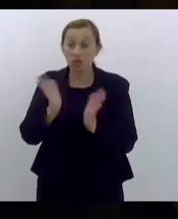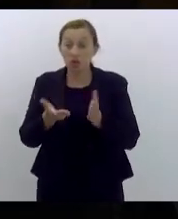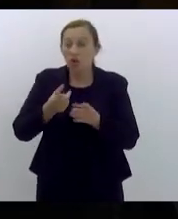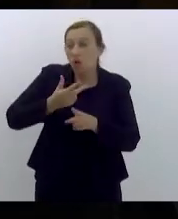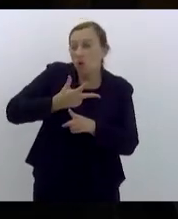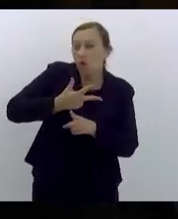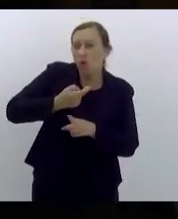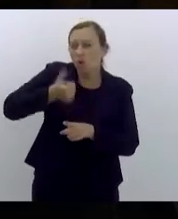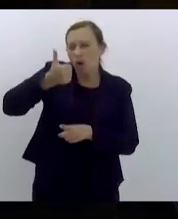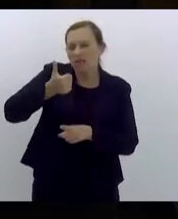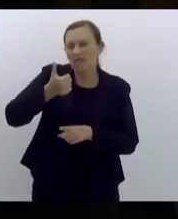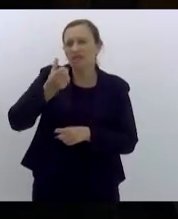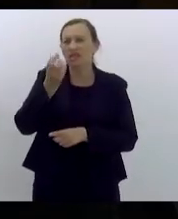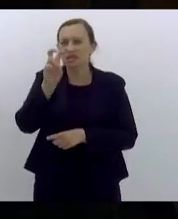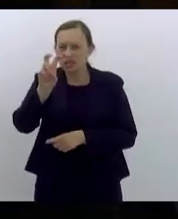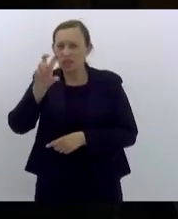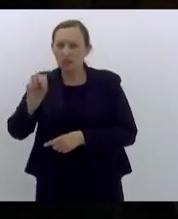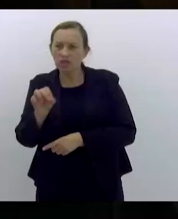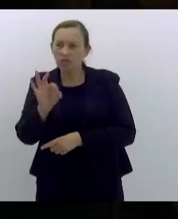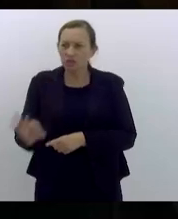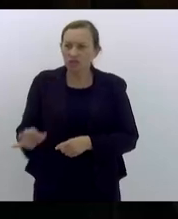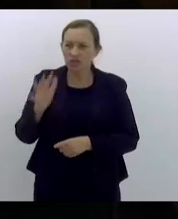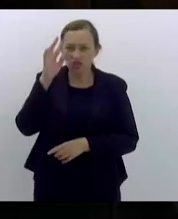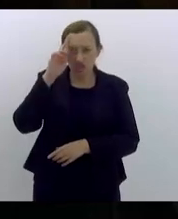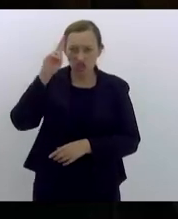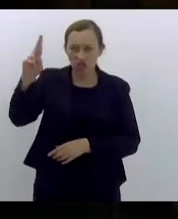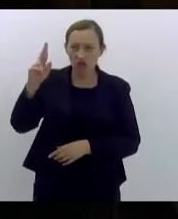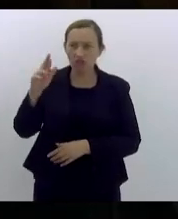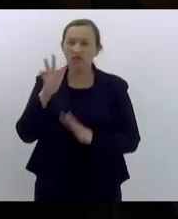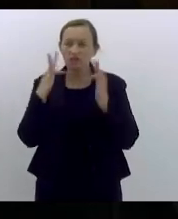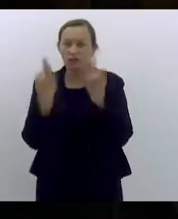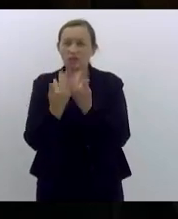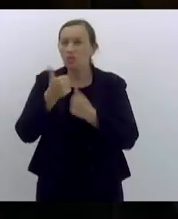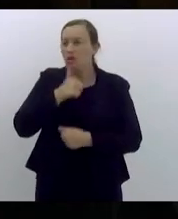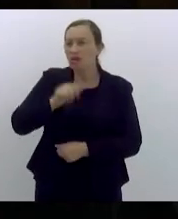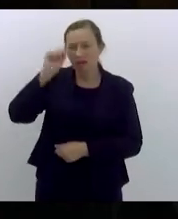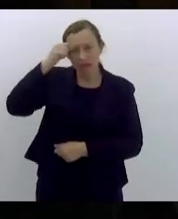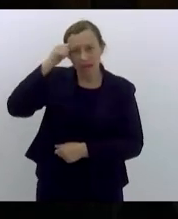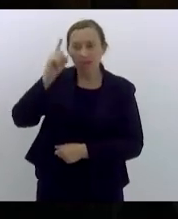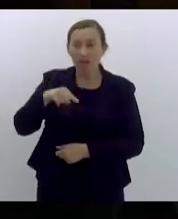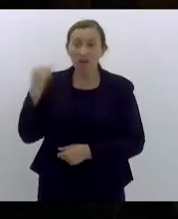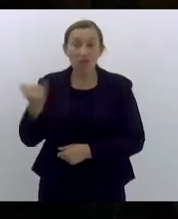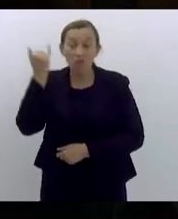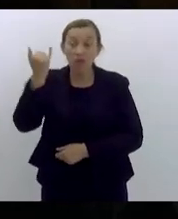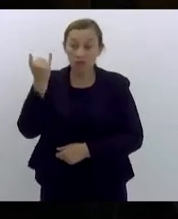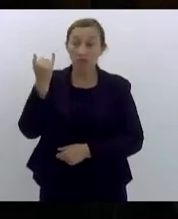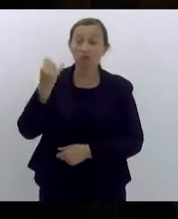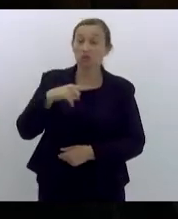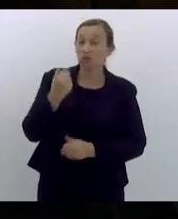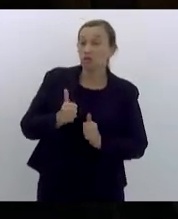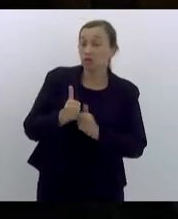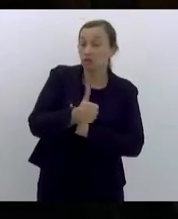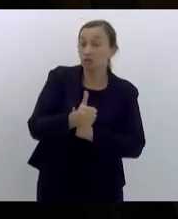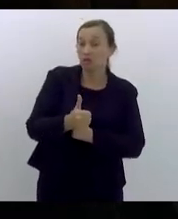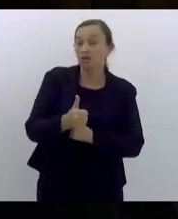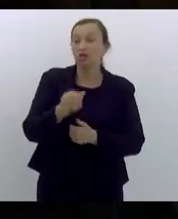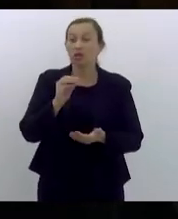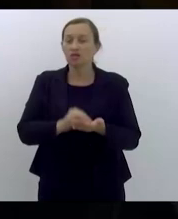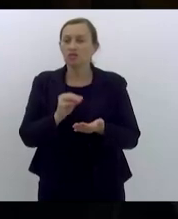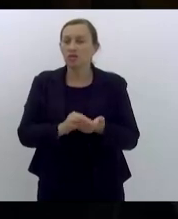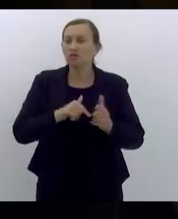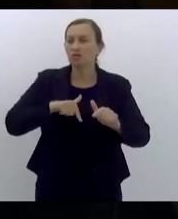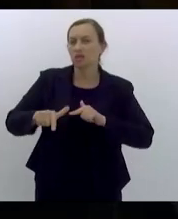50% da chefia das famílias em sua maioria mulheres negras e é muito importante para que nós enfrentemos o desemprego e a